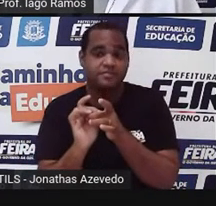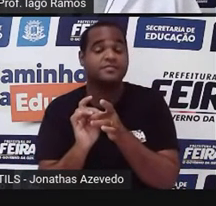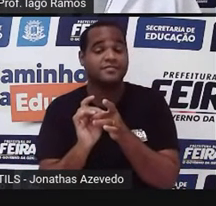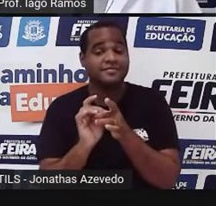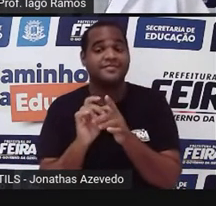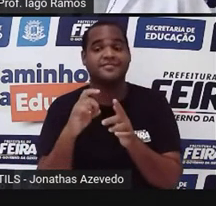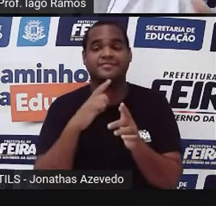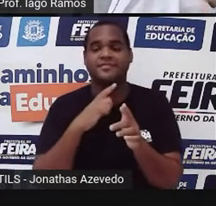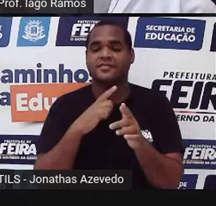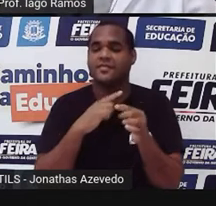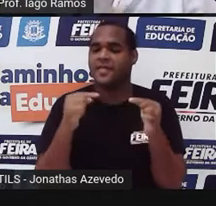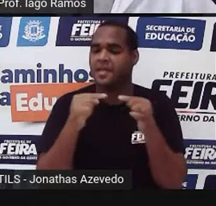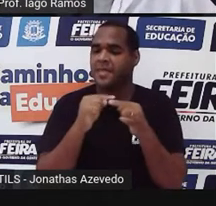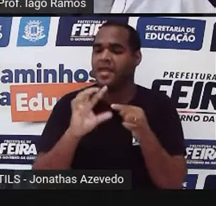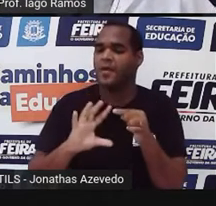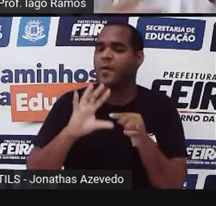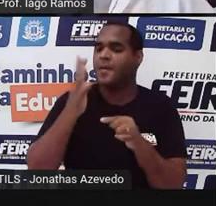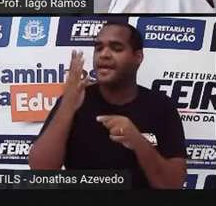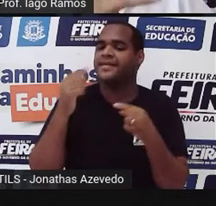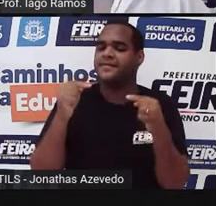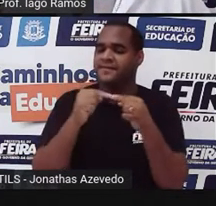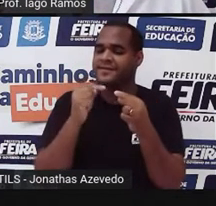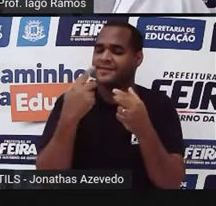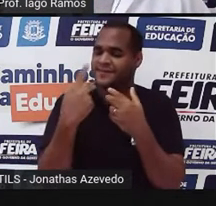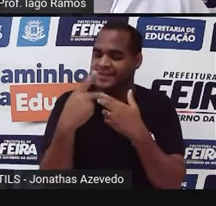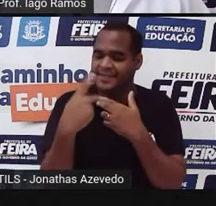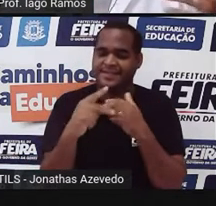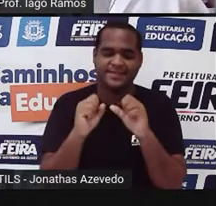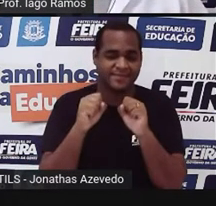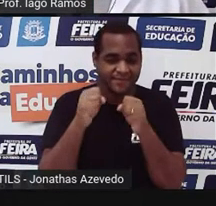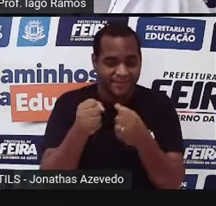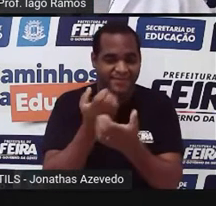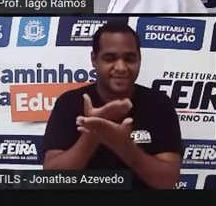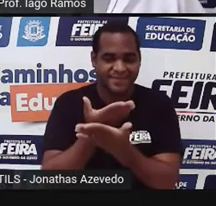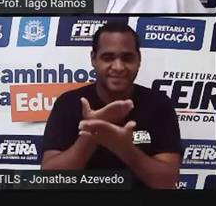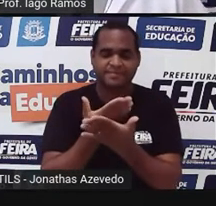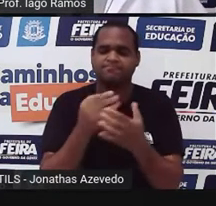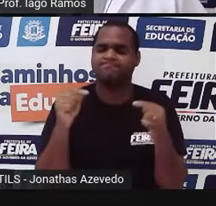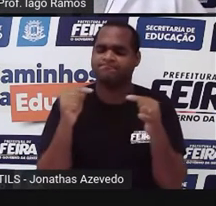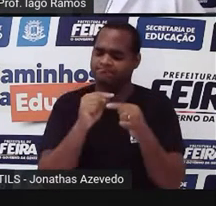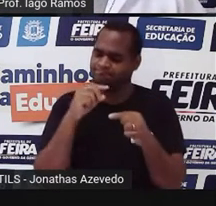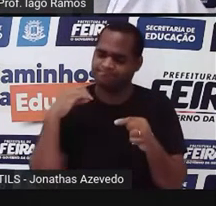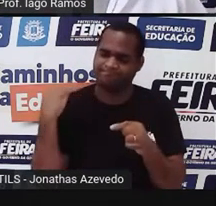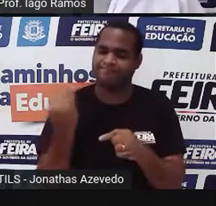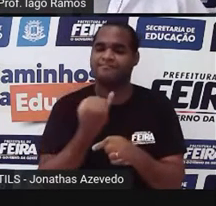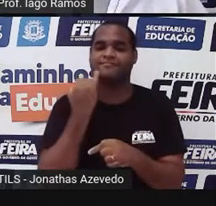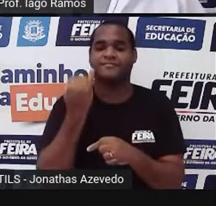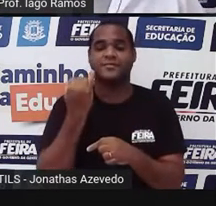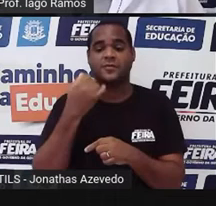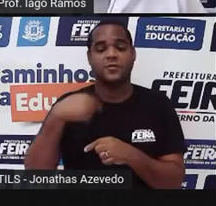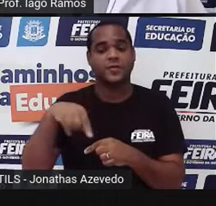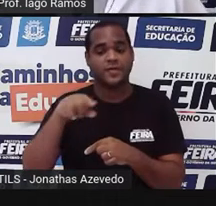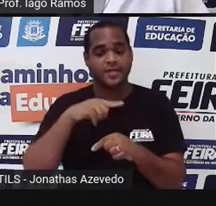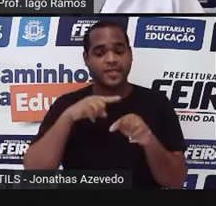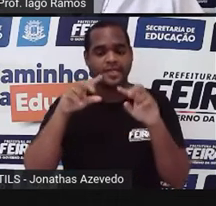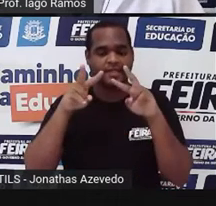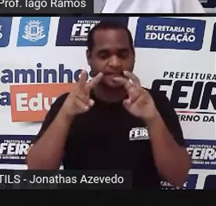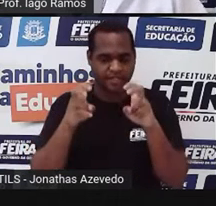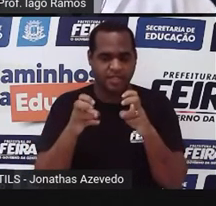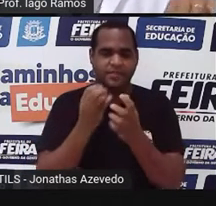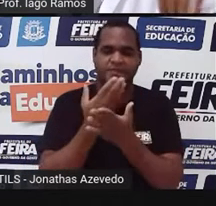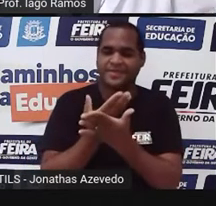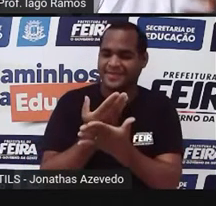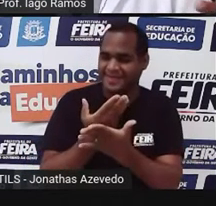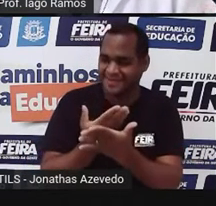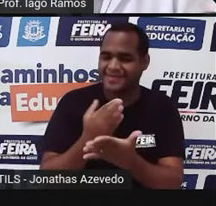aí de uma situação que te envolve sendo você estudante, é importante que a gente estude esse tema e, na verdade,